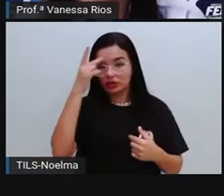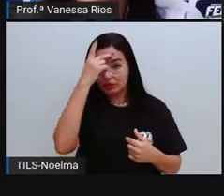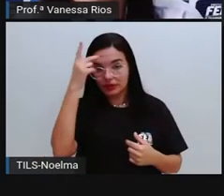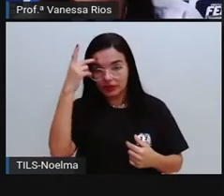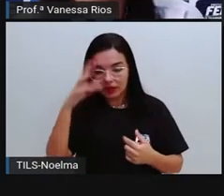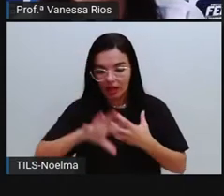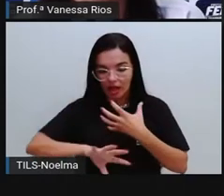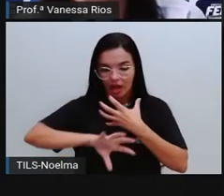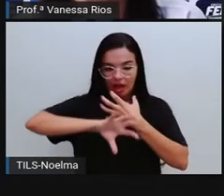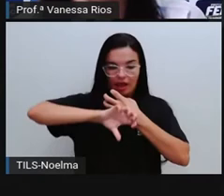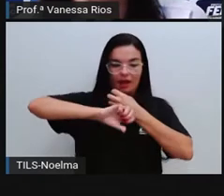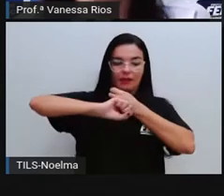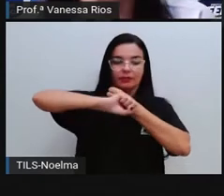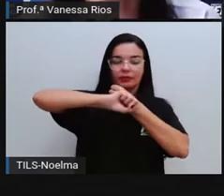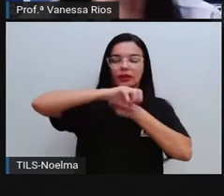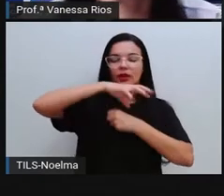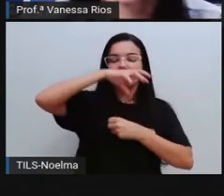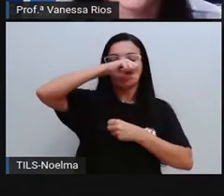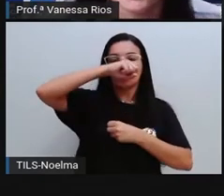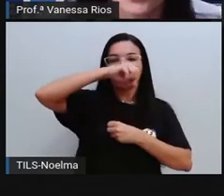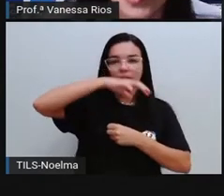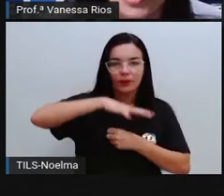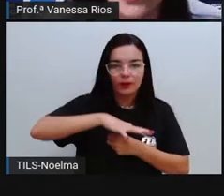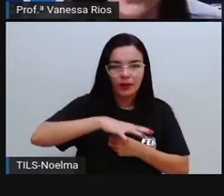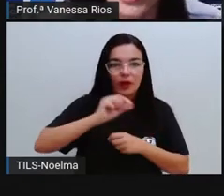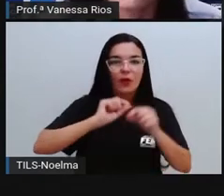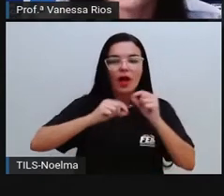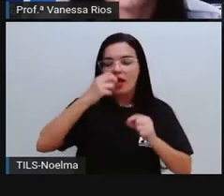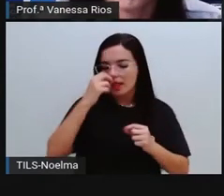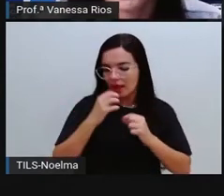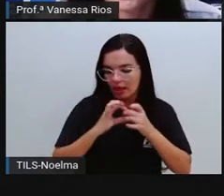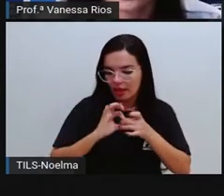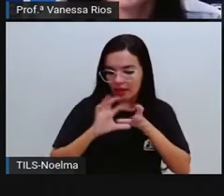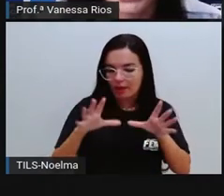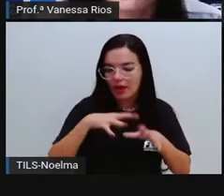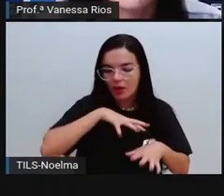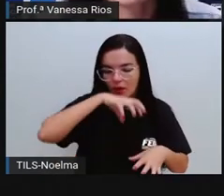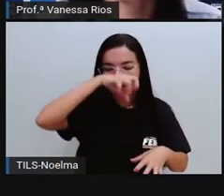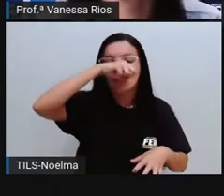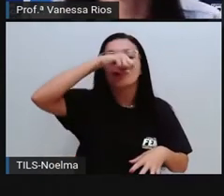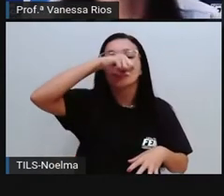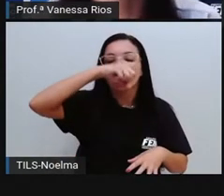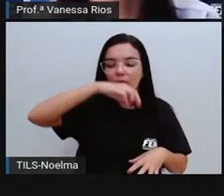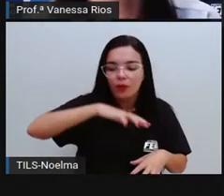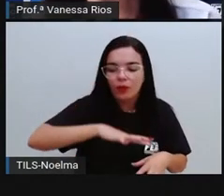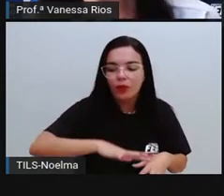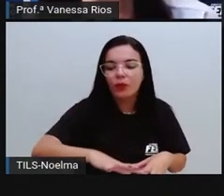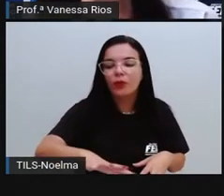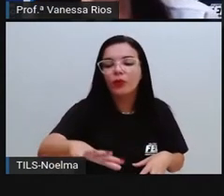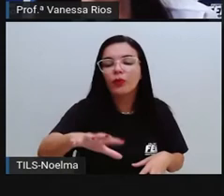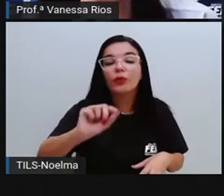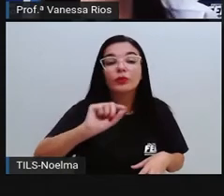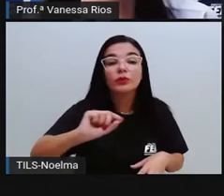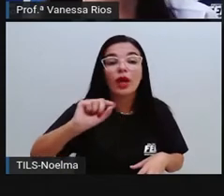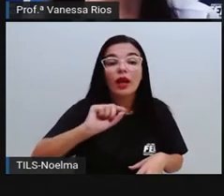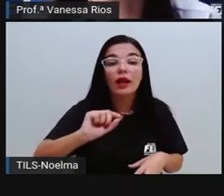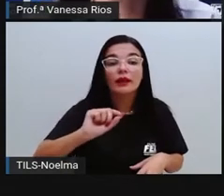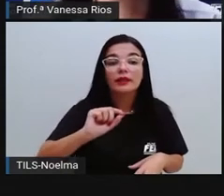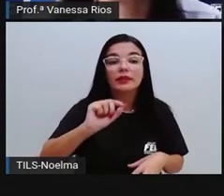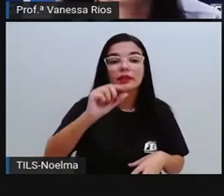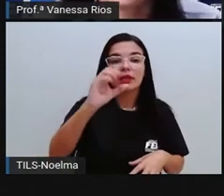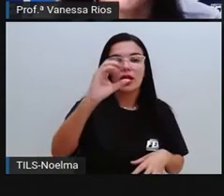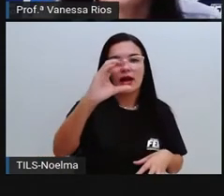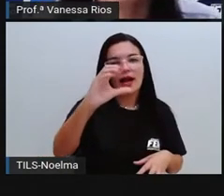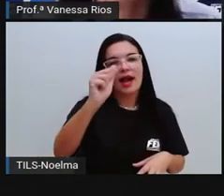oxigênio e liberamos aí o gás carbônico. A planta faz o contrário, ela absorve o gás carbônico e ela